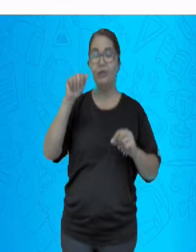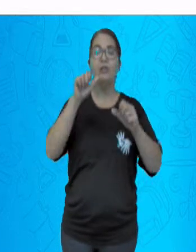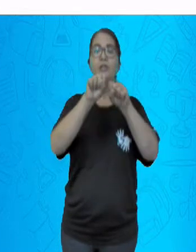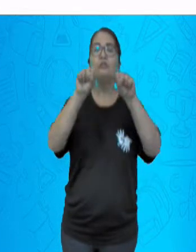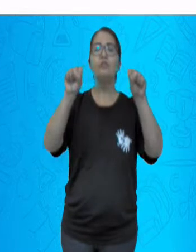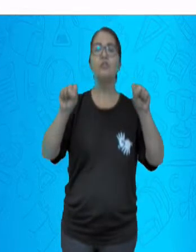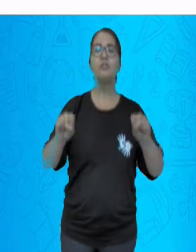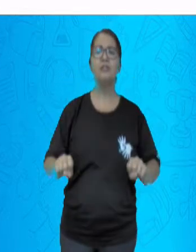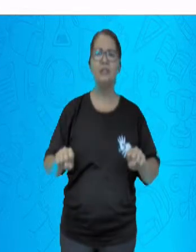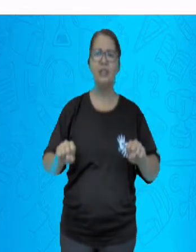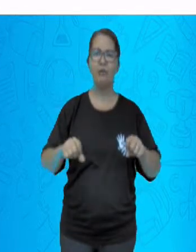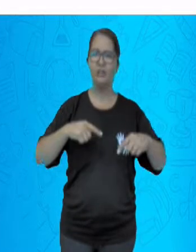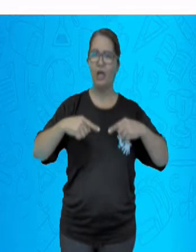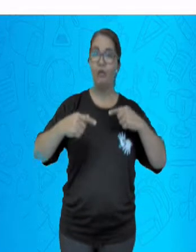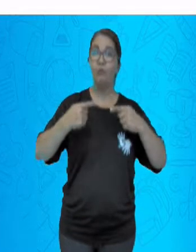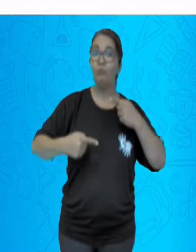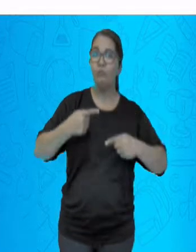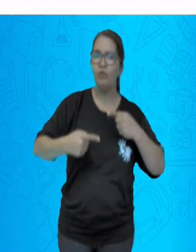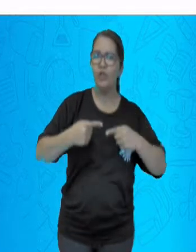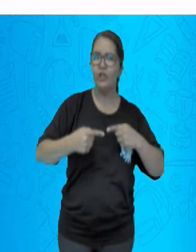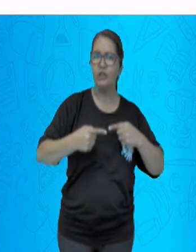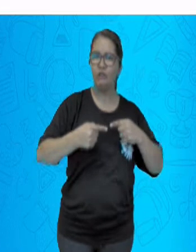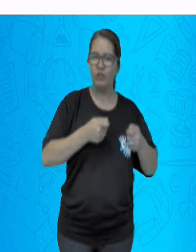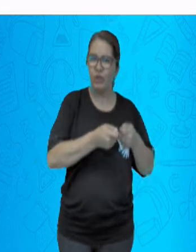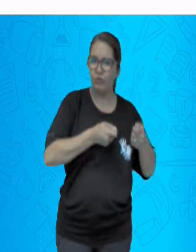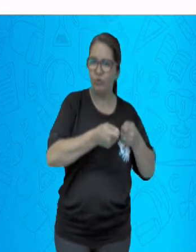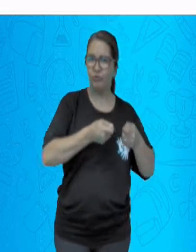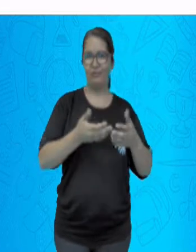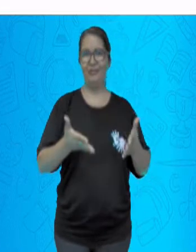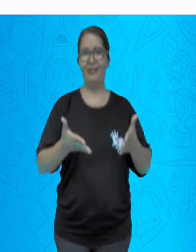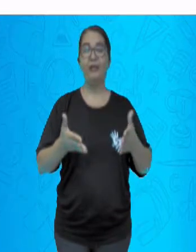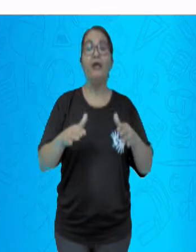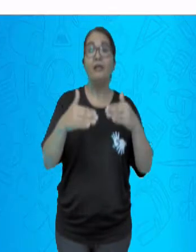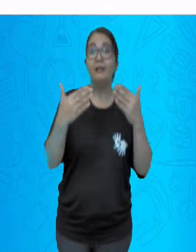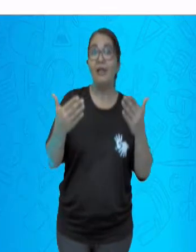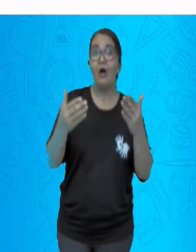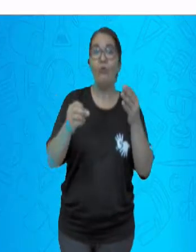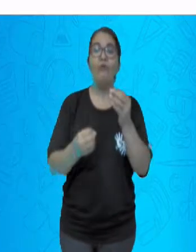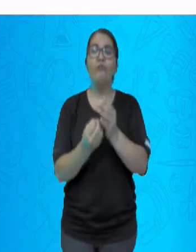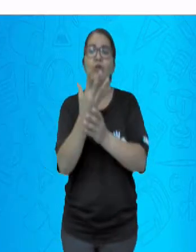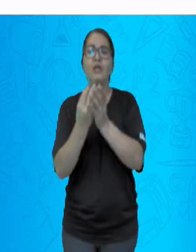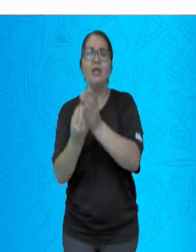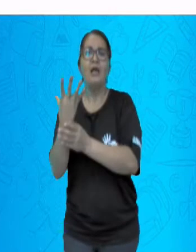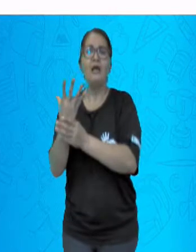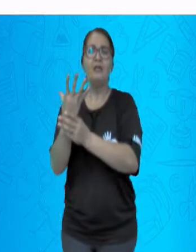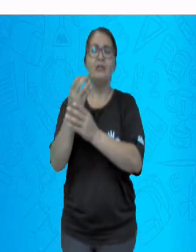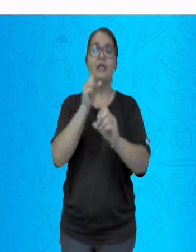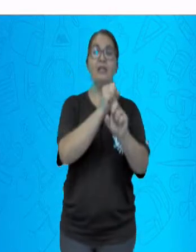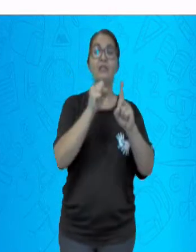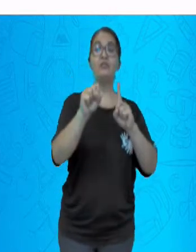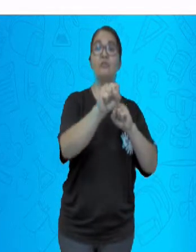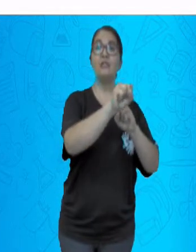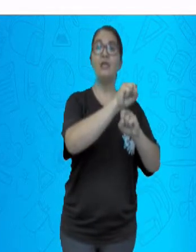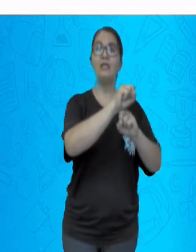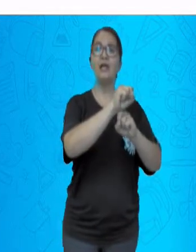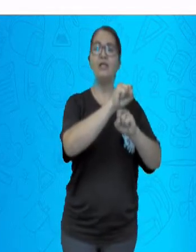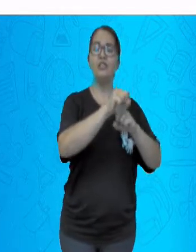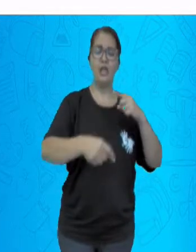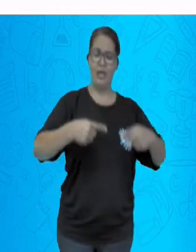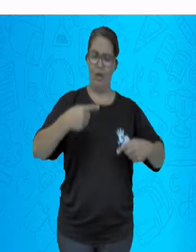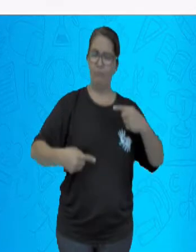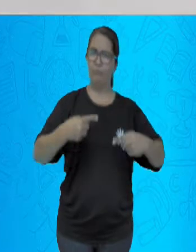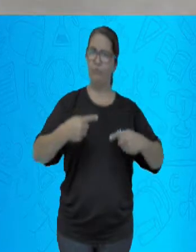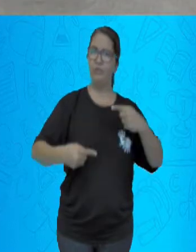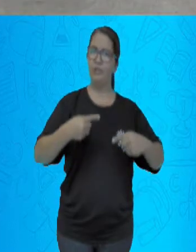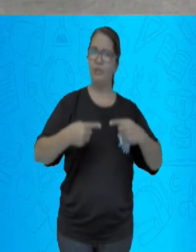Fez surgir um dos mais característicos fenômenos sociais políticos deste período, que deu o nome